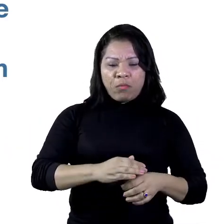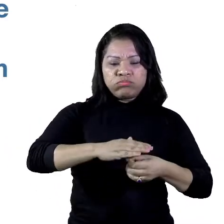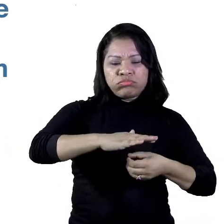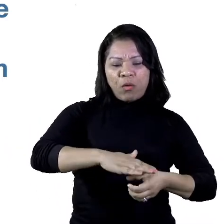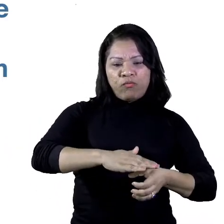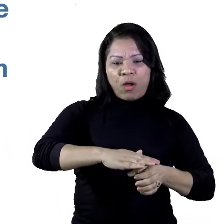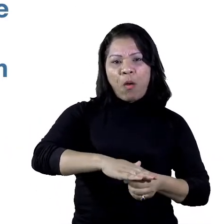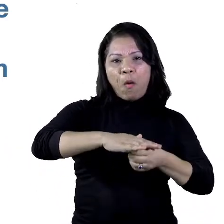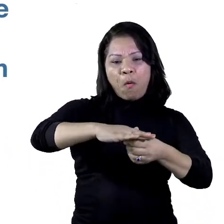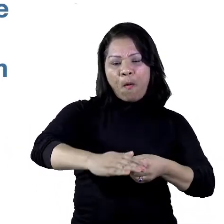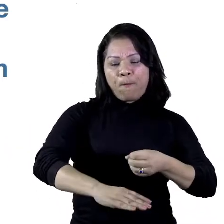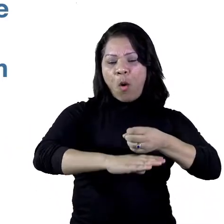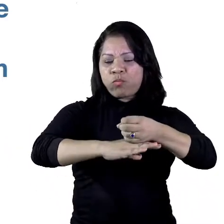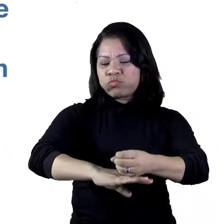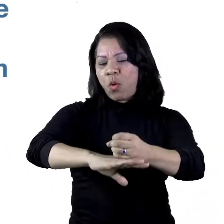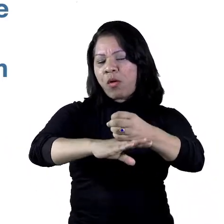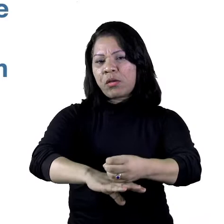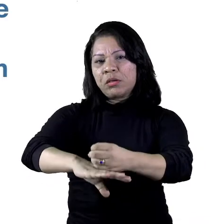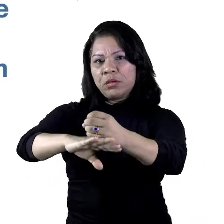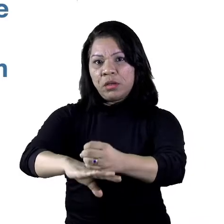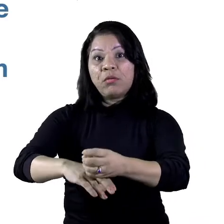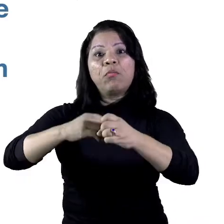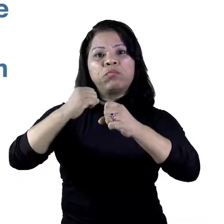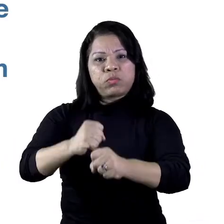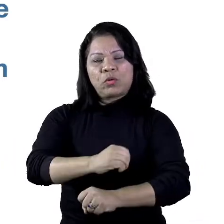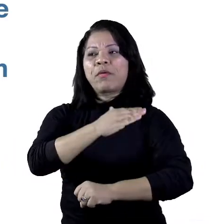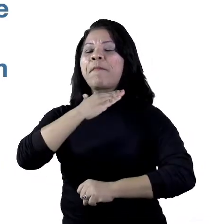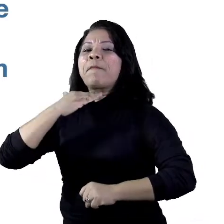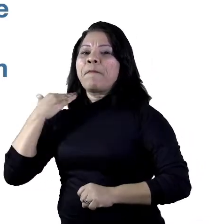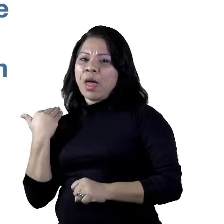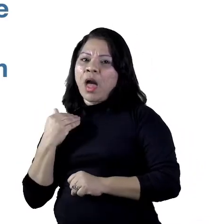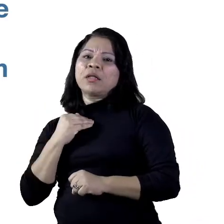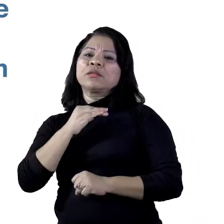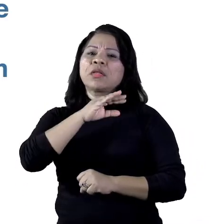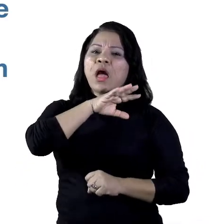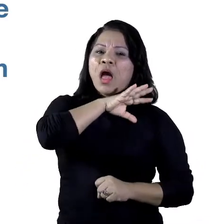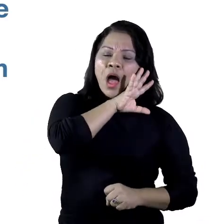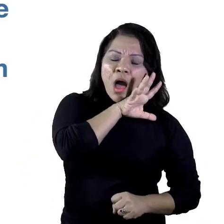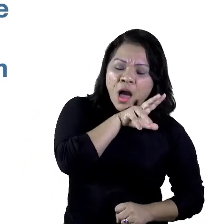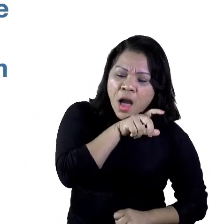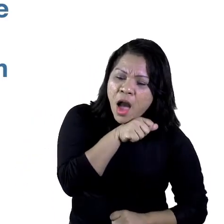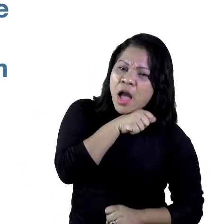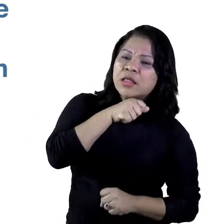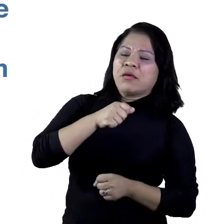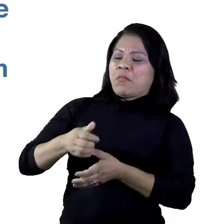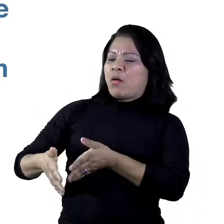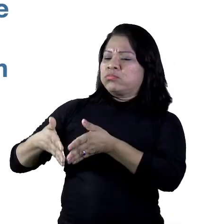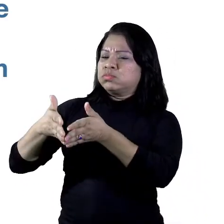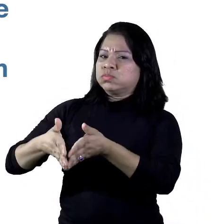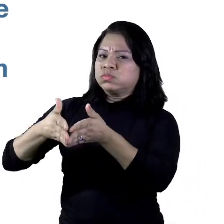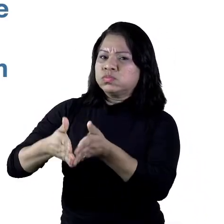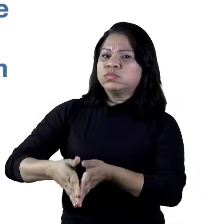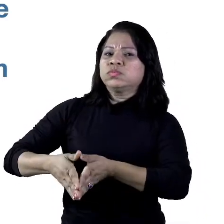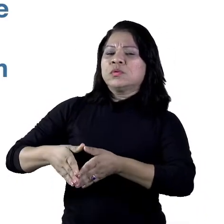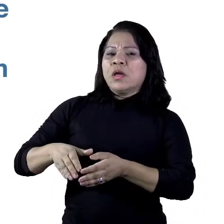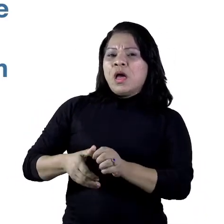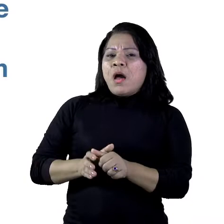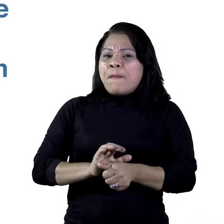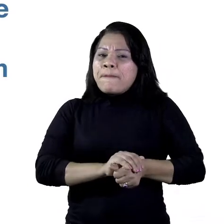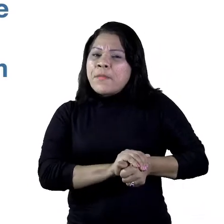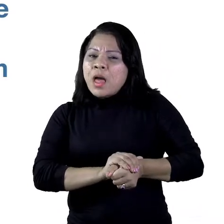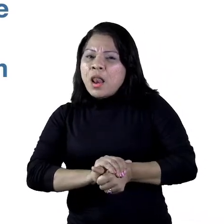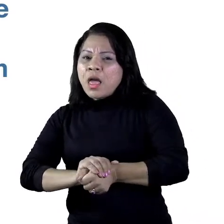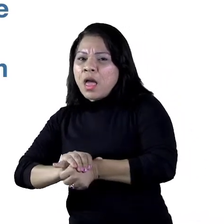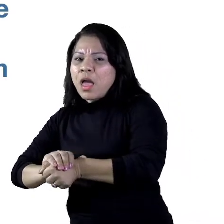100 mil animais marinhos, golfinhos, baleias e tartarugas e um